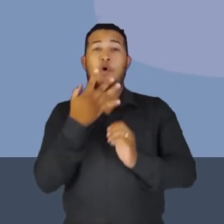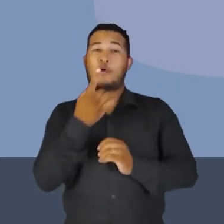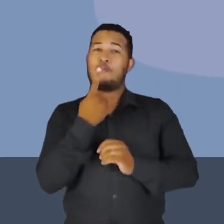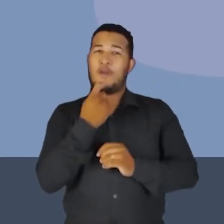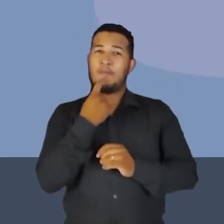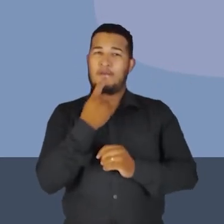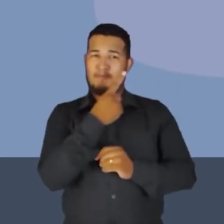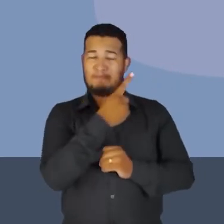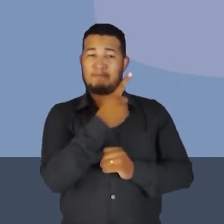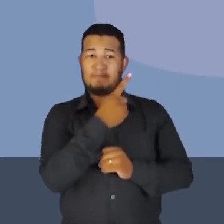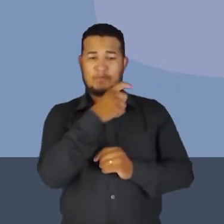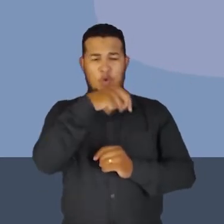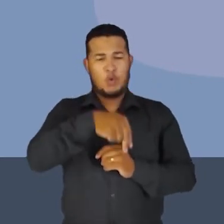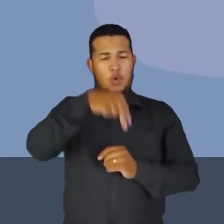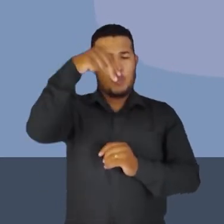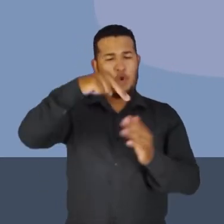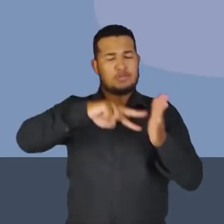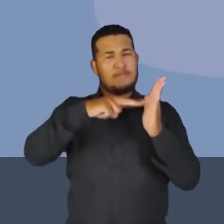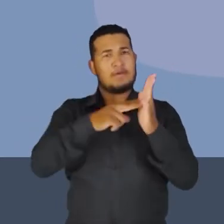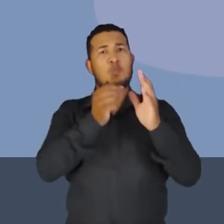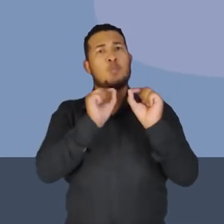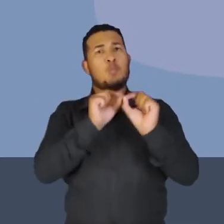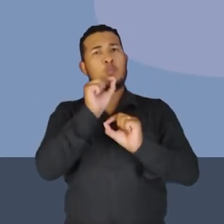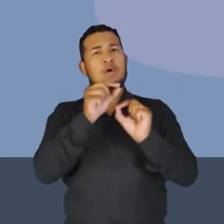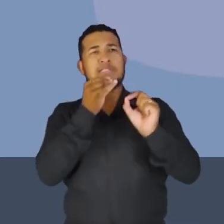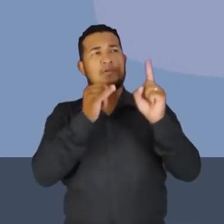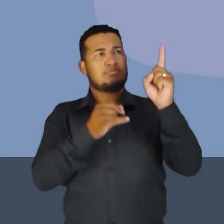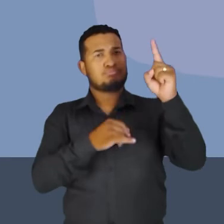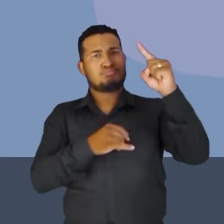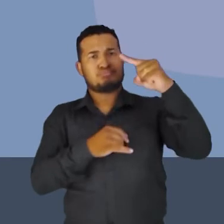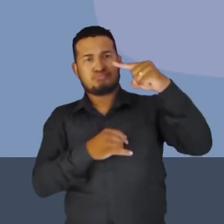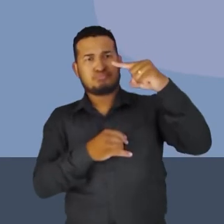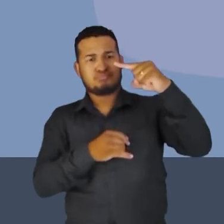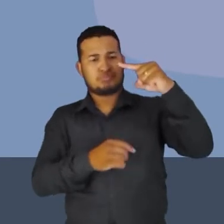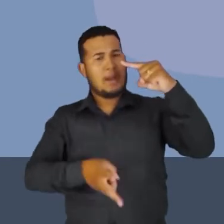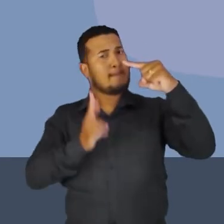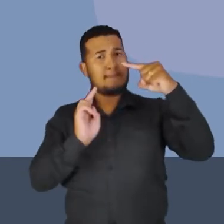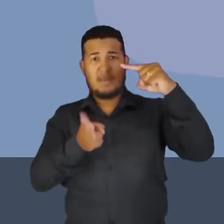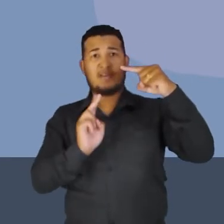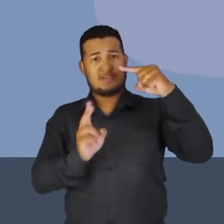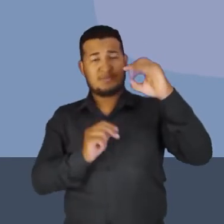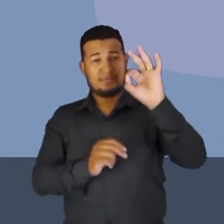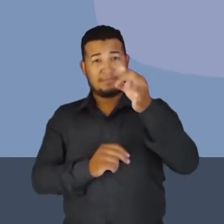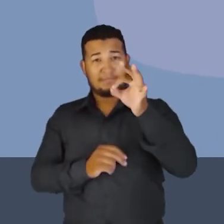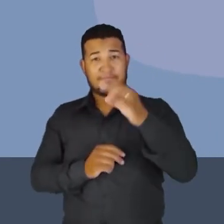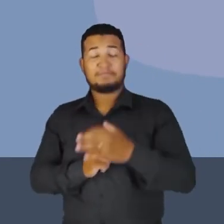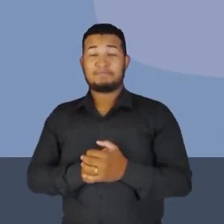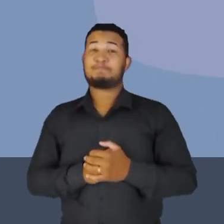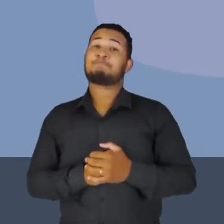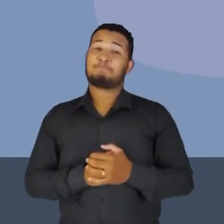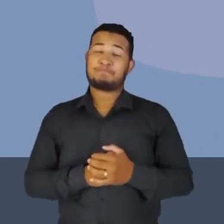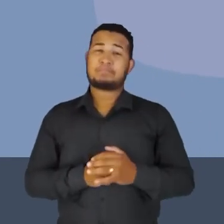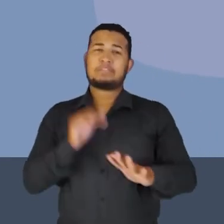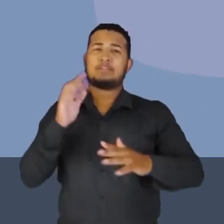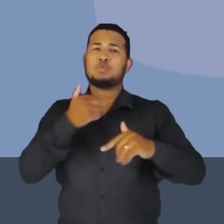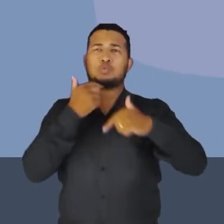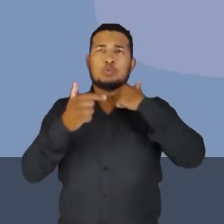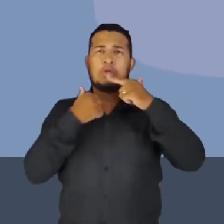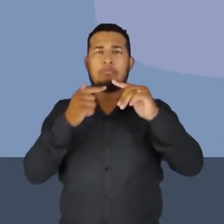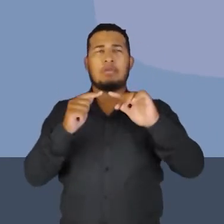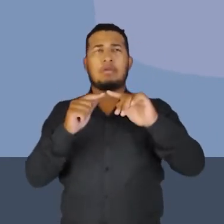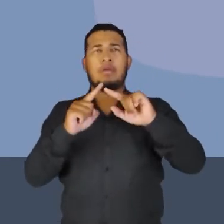e o norte está ali posicionado no mesmo sentido do vetor indução magnética. Bom, você poderia falar, mas